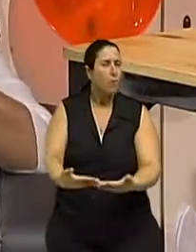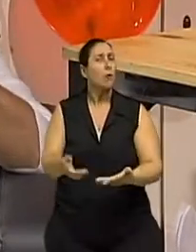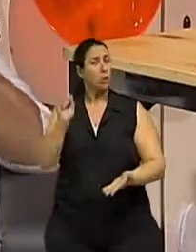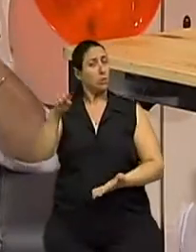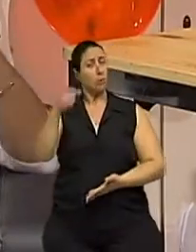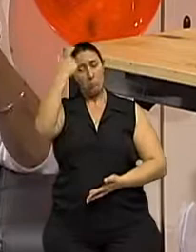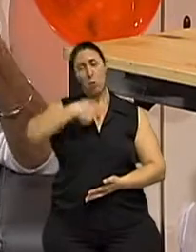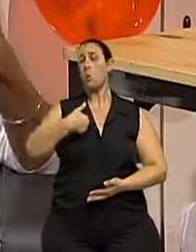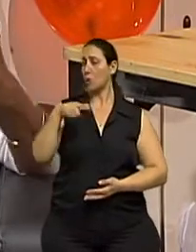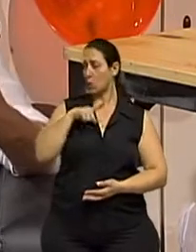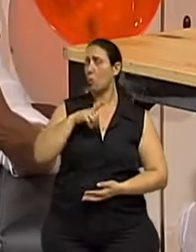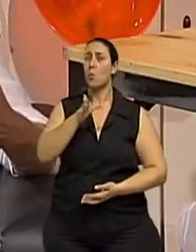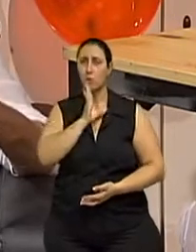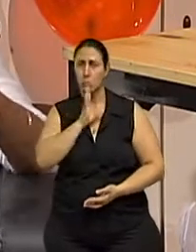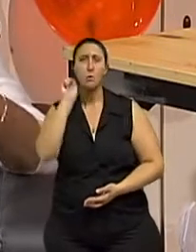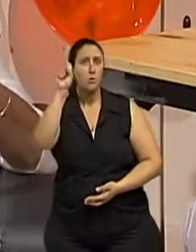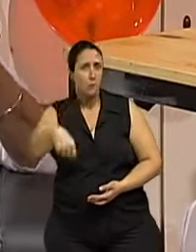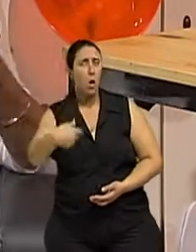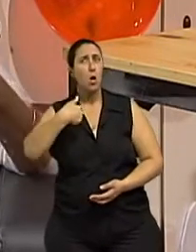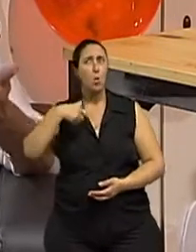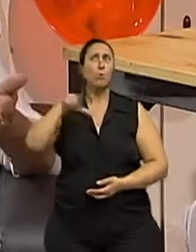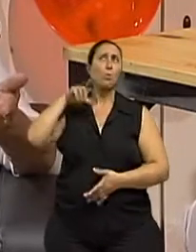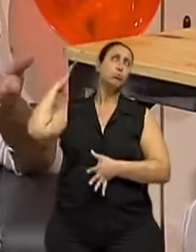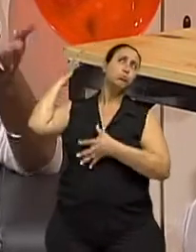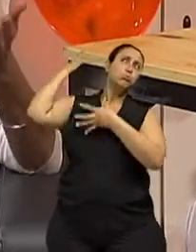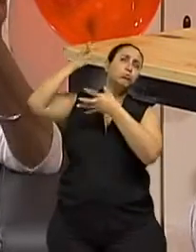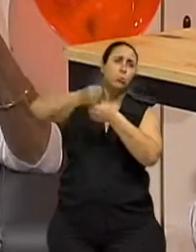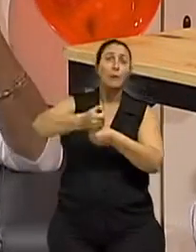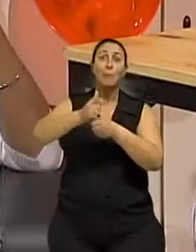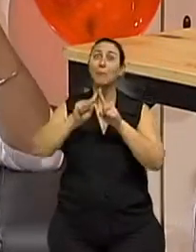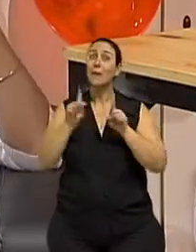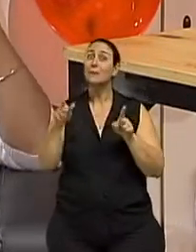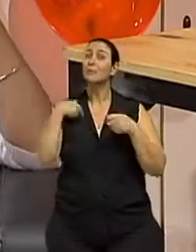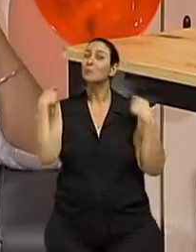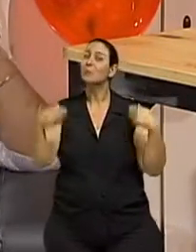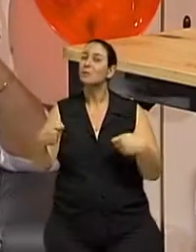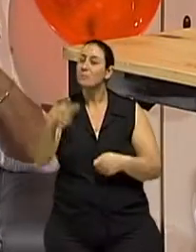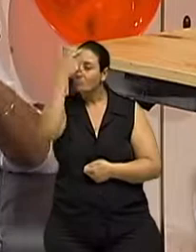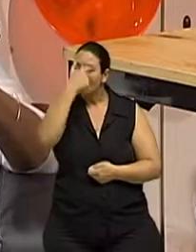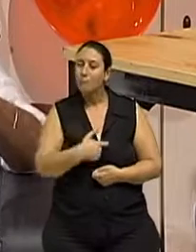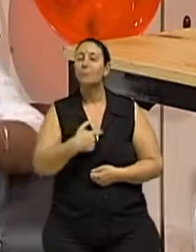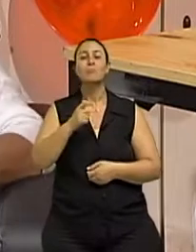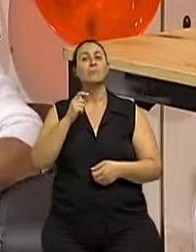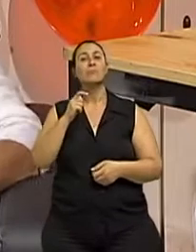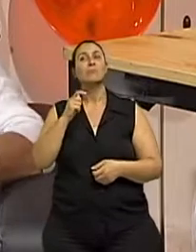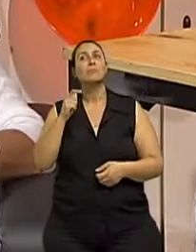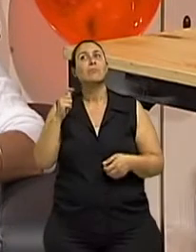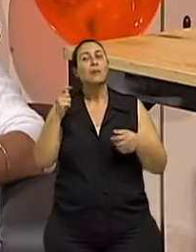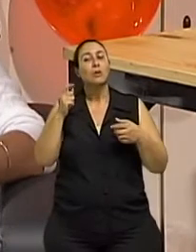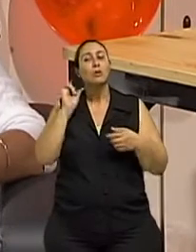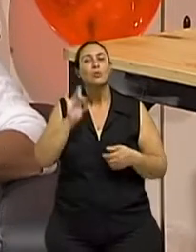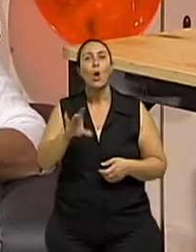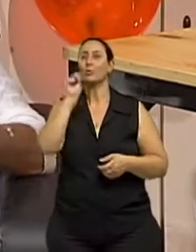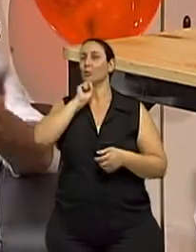conhecimento, eu tenho muita habilidade, eu vou passar, mas eu também tenho que ter novos conhecimentos.